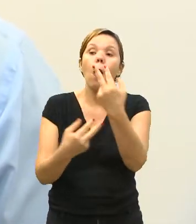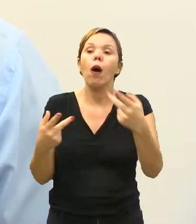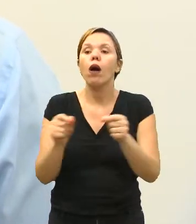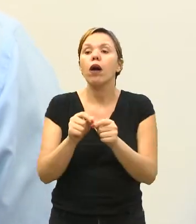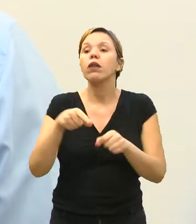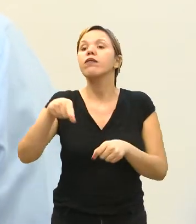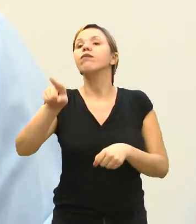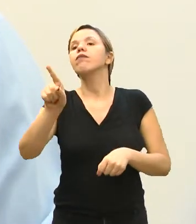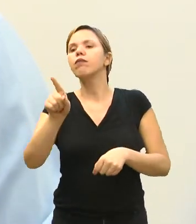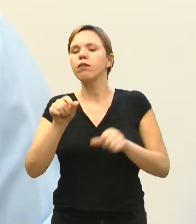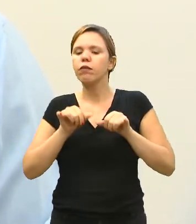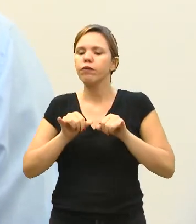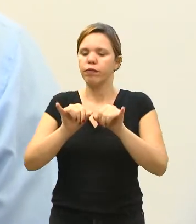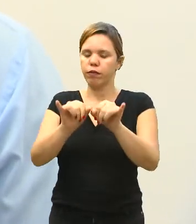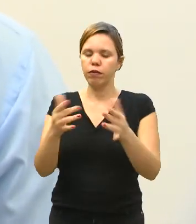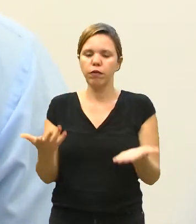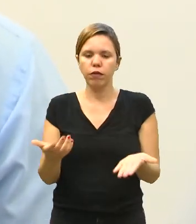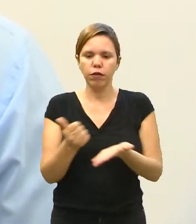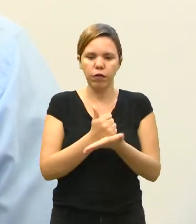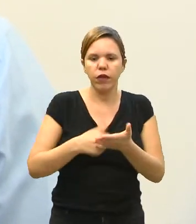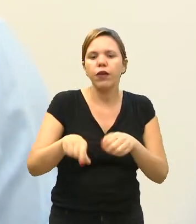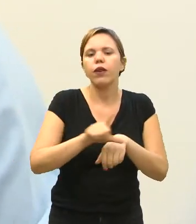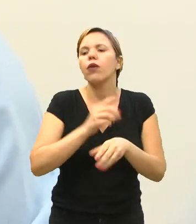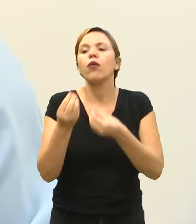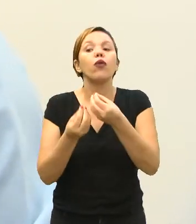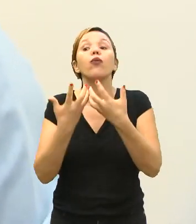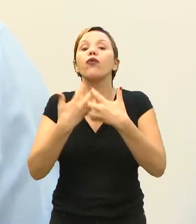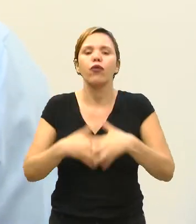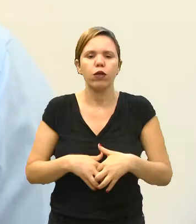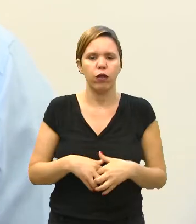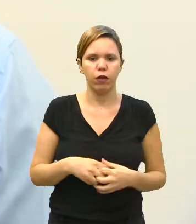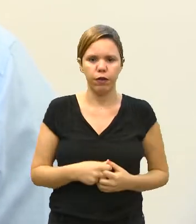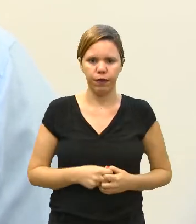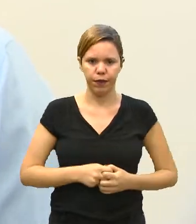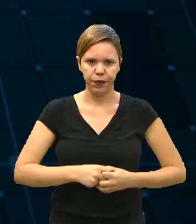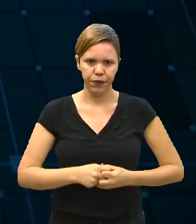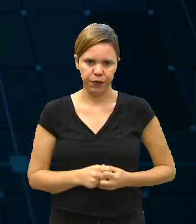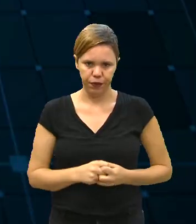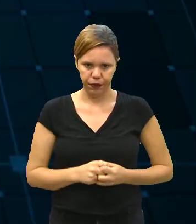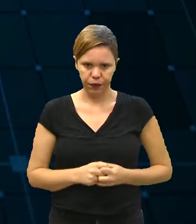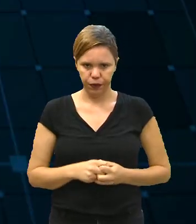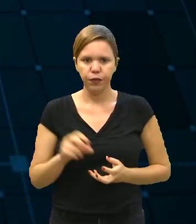exceção para poder ir pelo menos no mercado, numa farmácia? Como é que funciona?